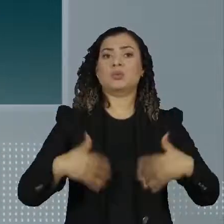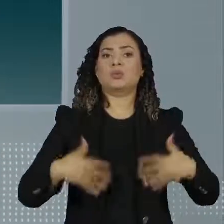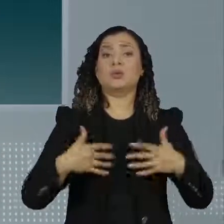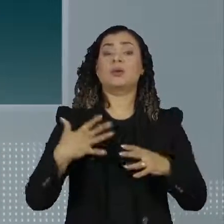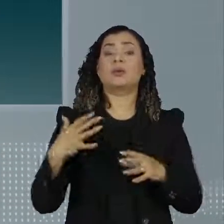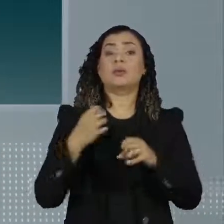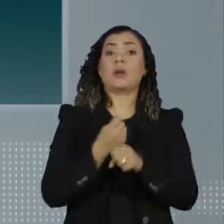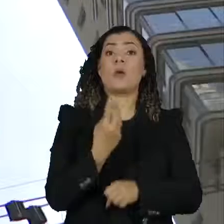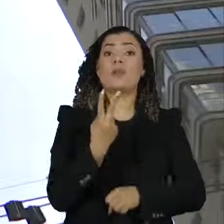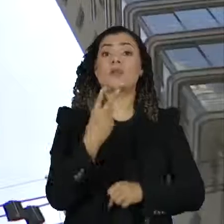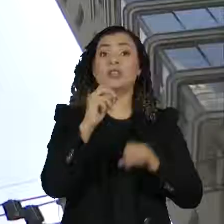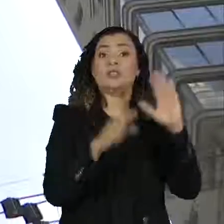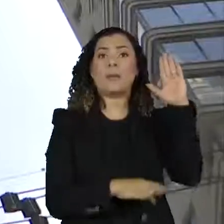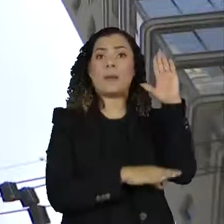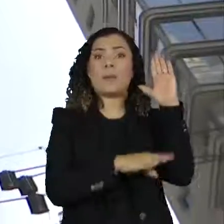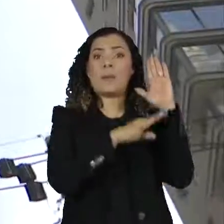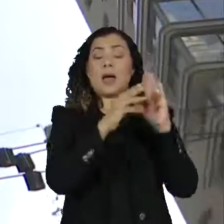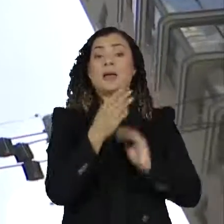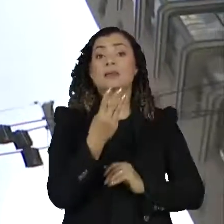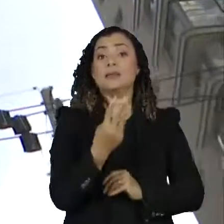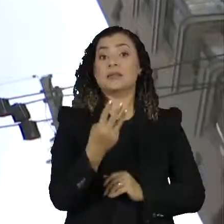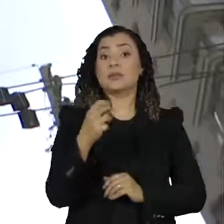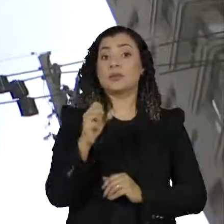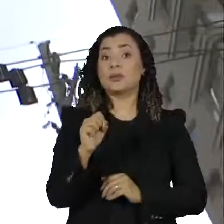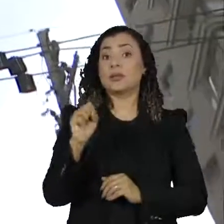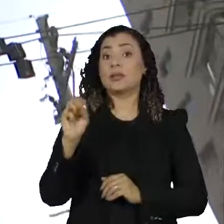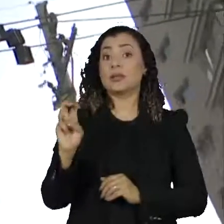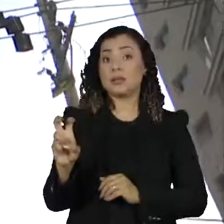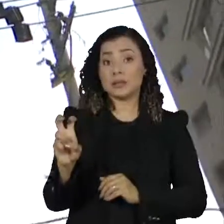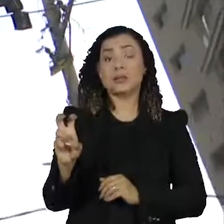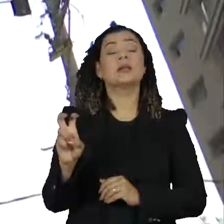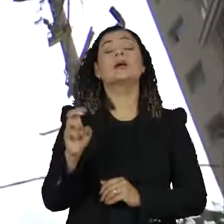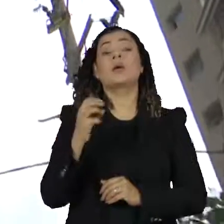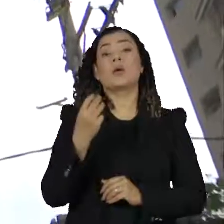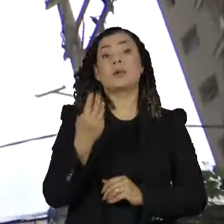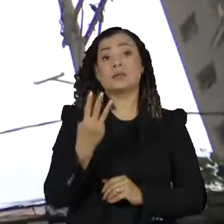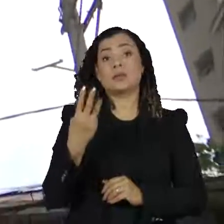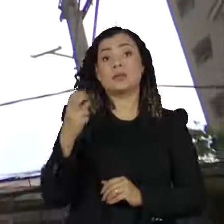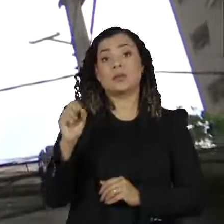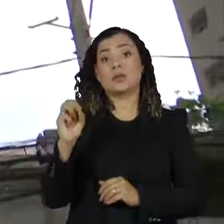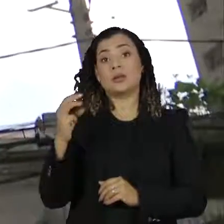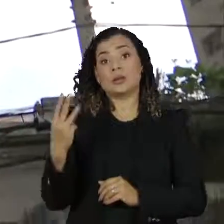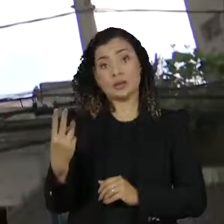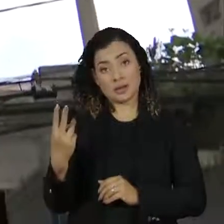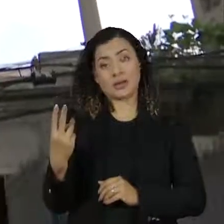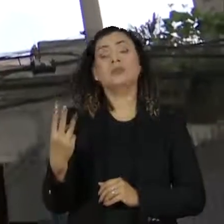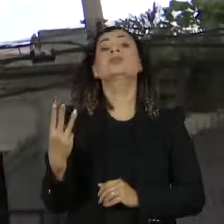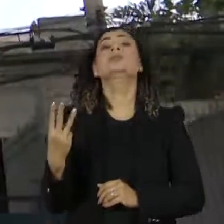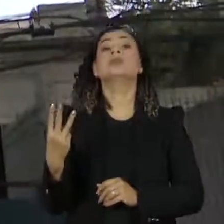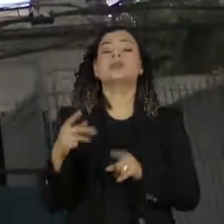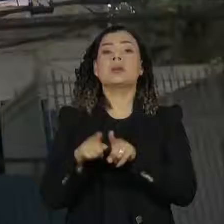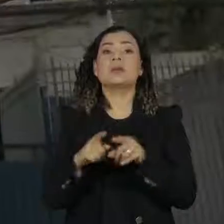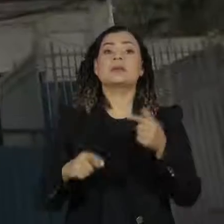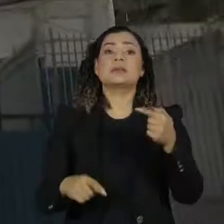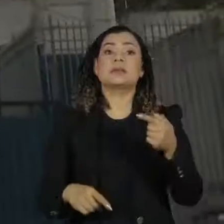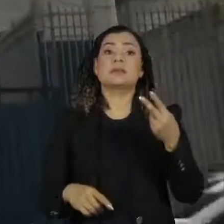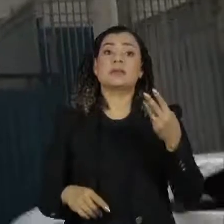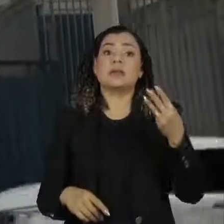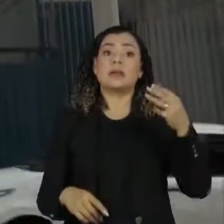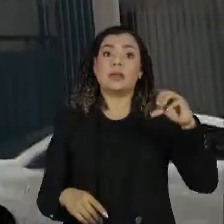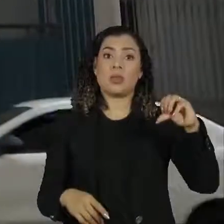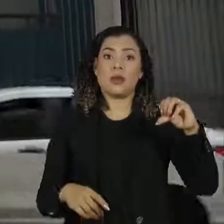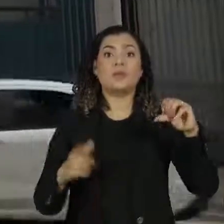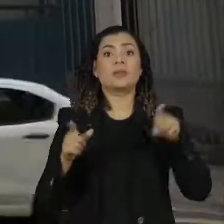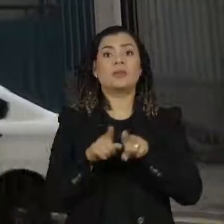ao todo, 20 apartamentos. São 383 metros quadrados de área no menor e 739 na